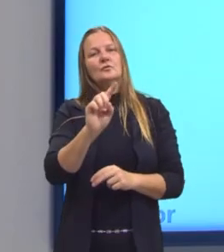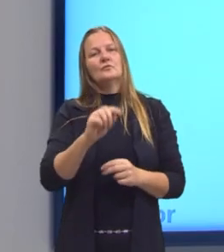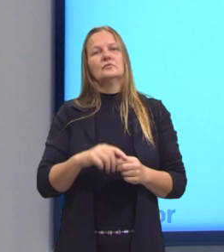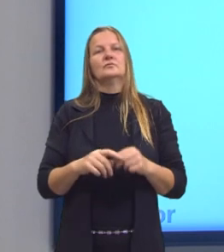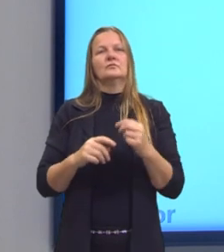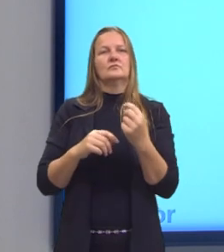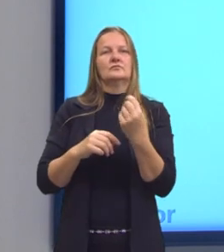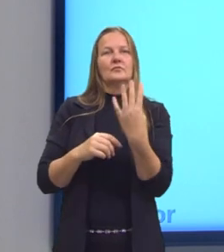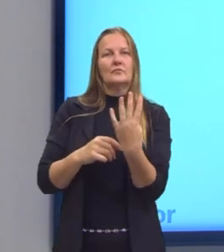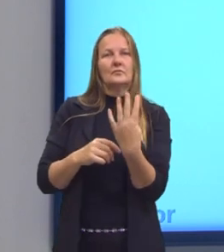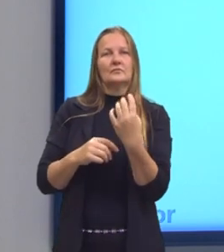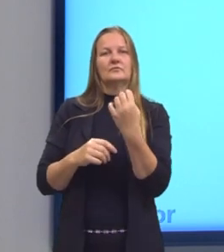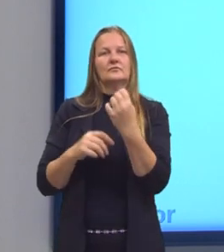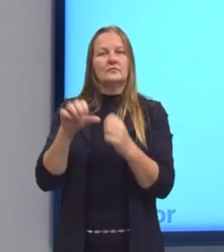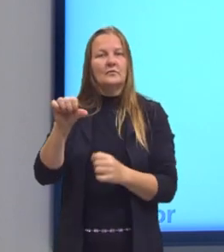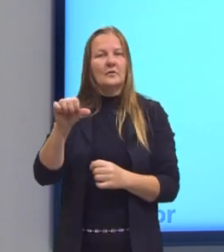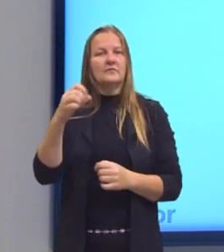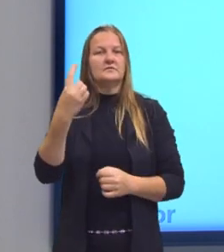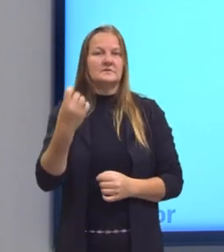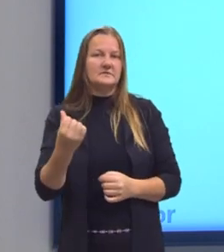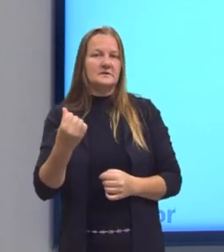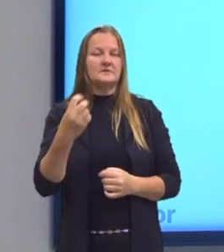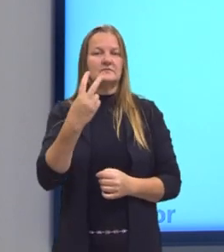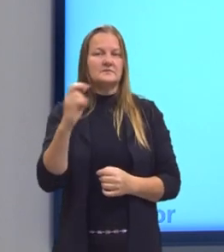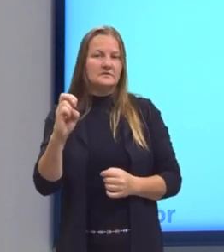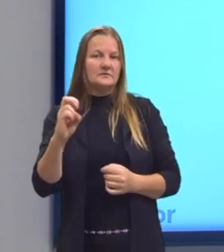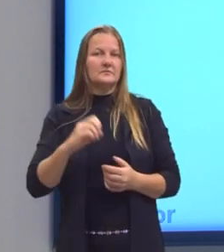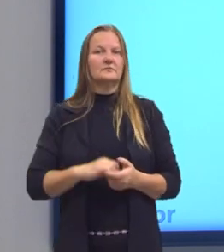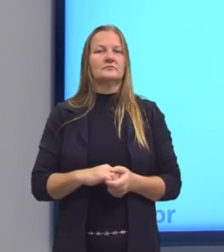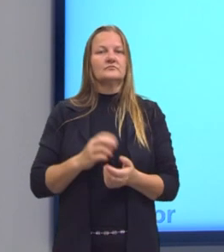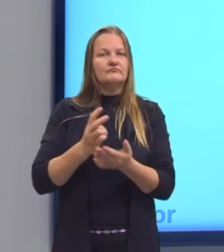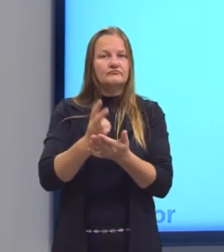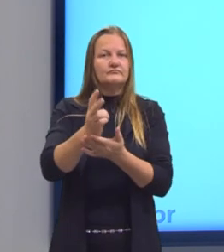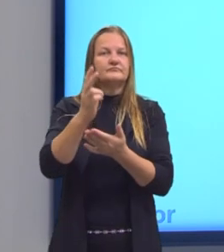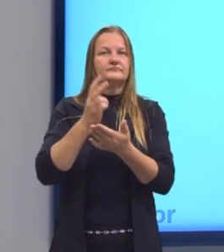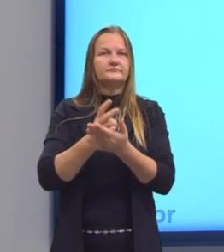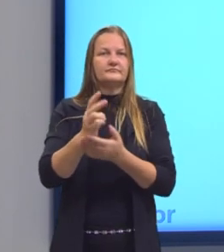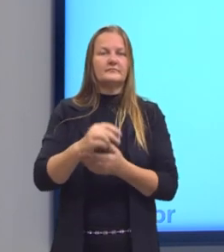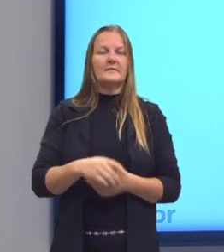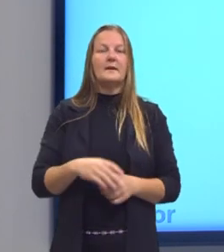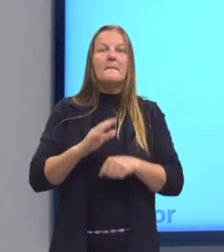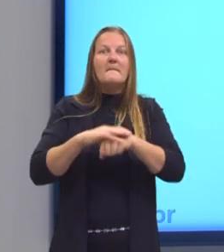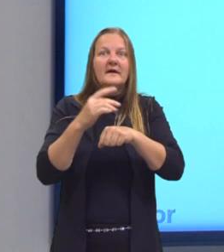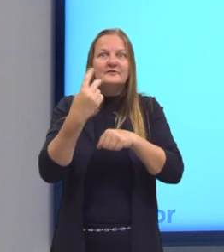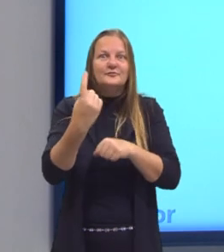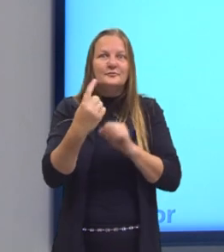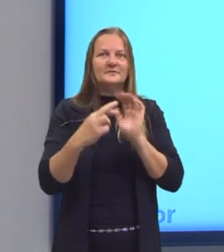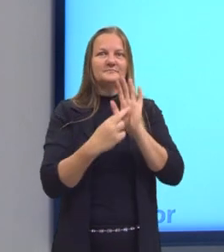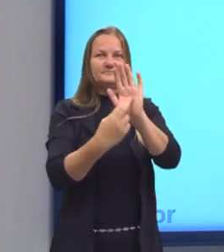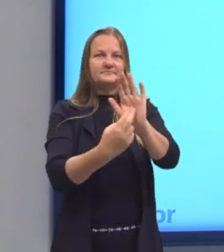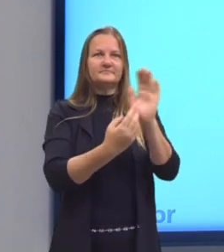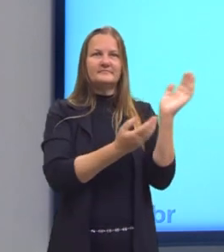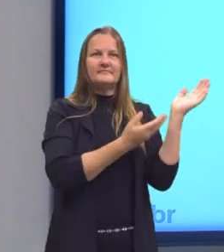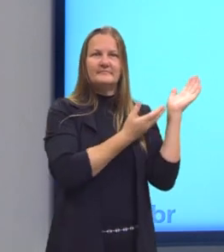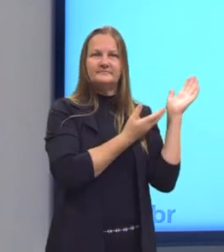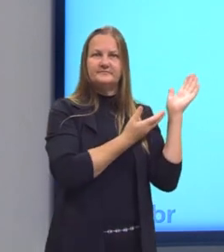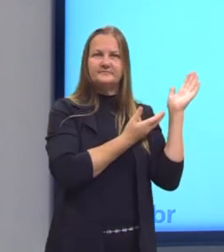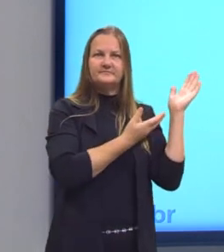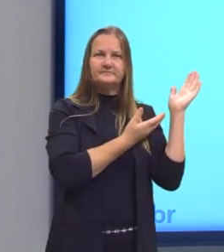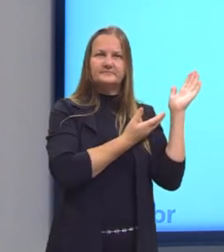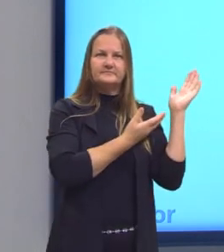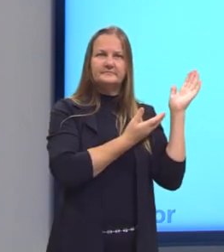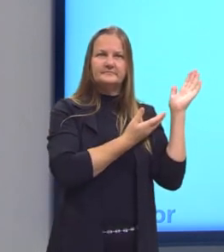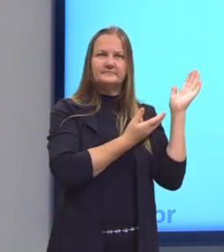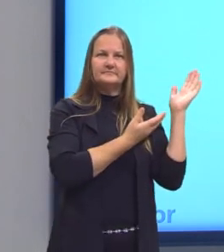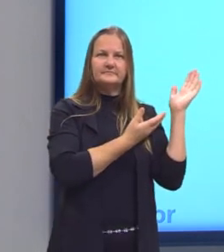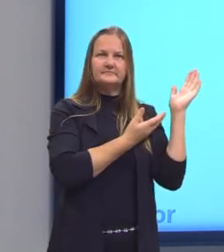depois quatro, nove, dezesseis, vinte e cinco. E aqui, mais uma representação também. Aqui